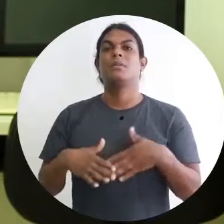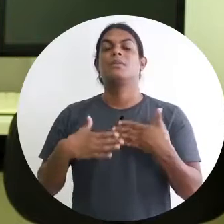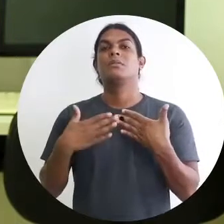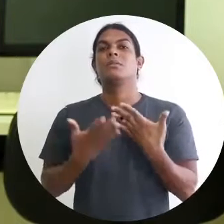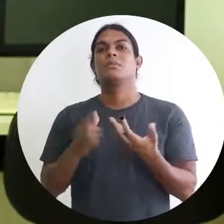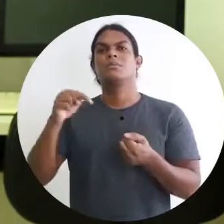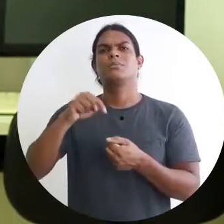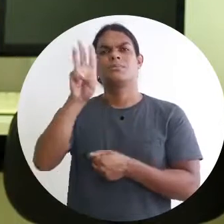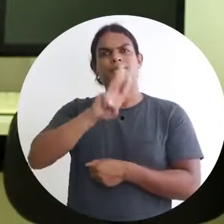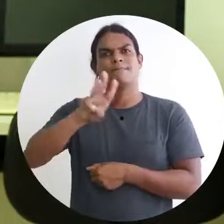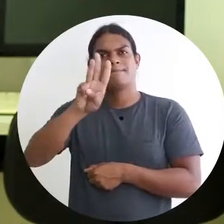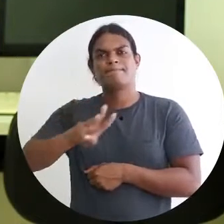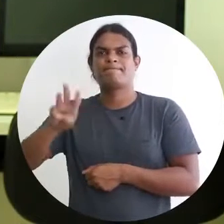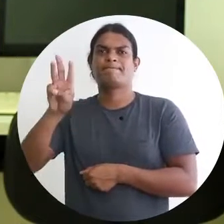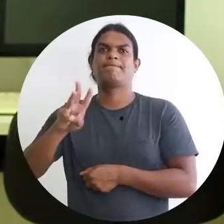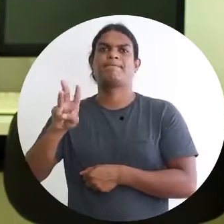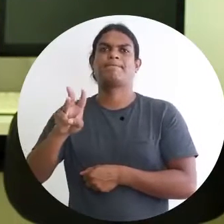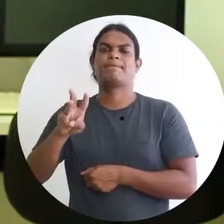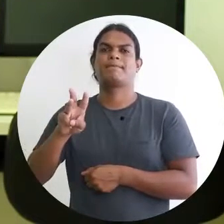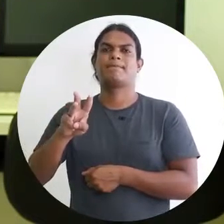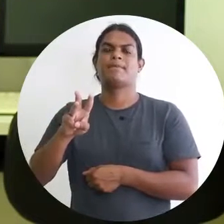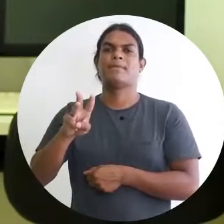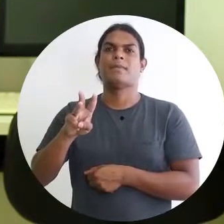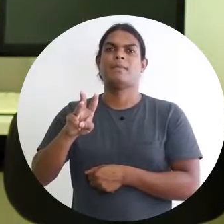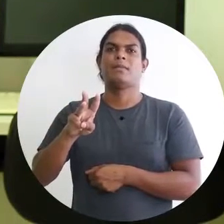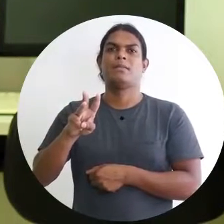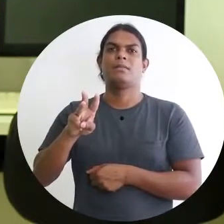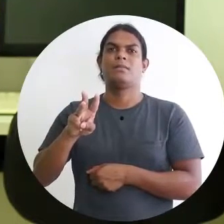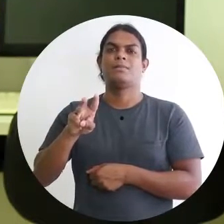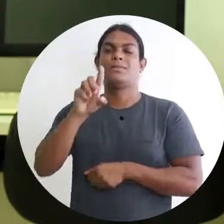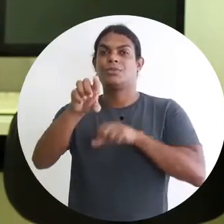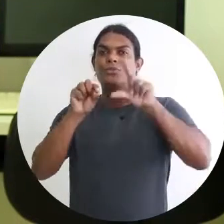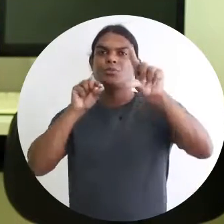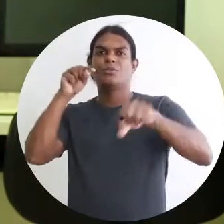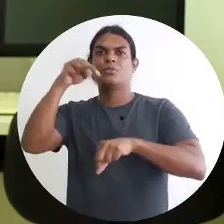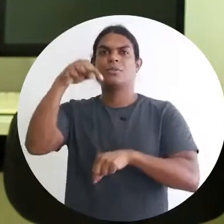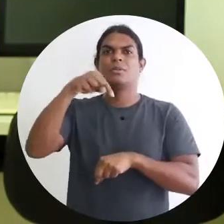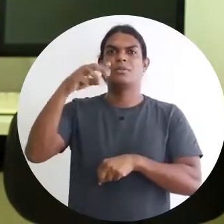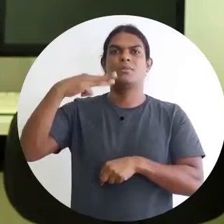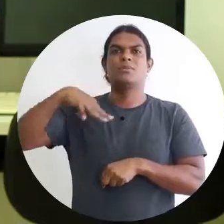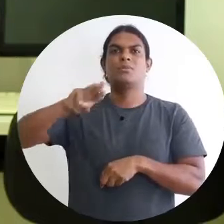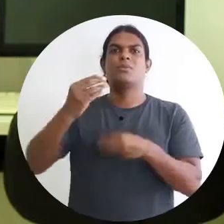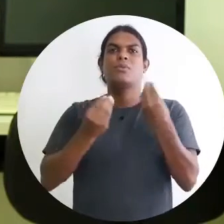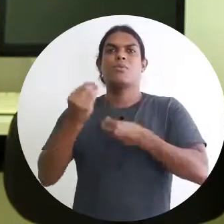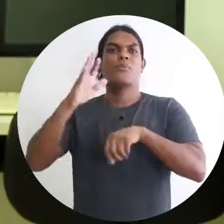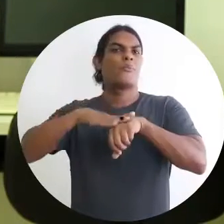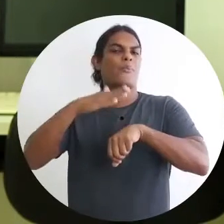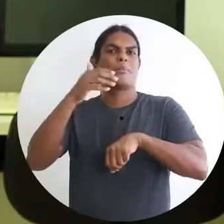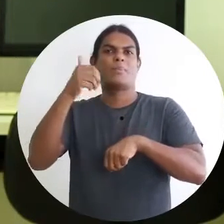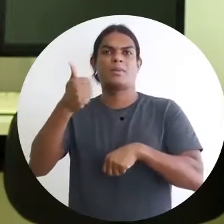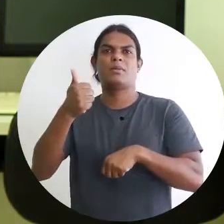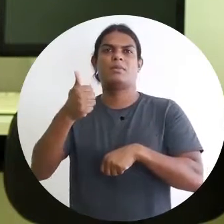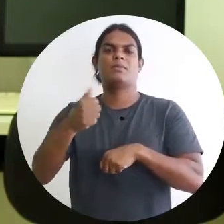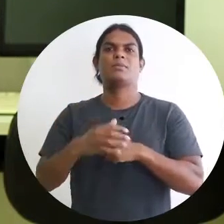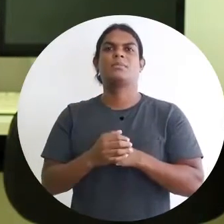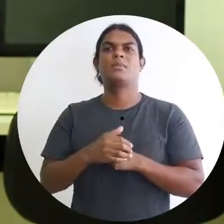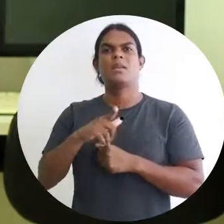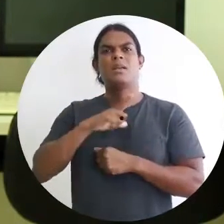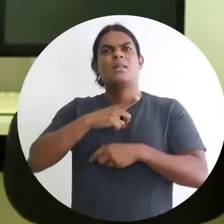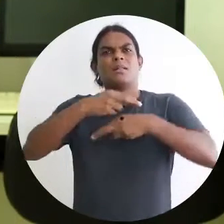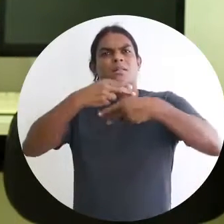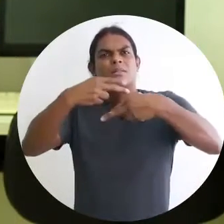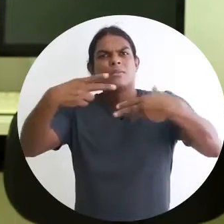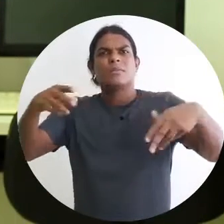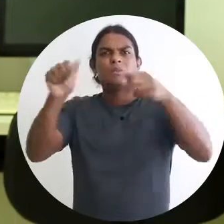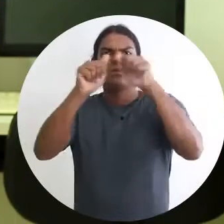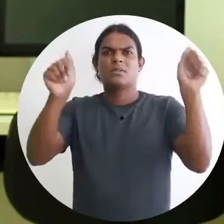esse site, ele elencou esse museu como um dos melhores. Esse museu, ele tem muitas imagens